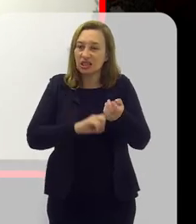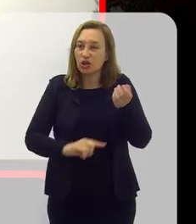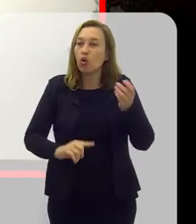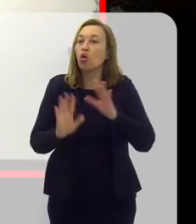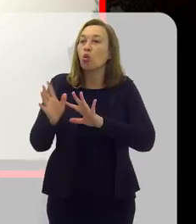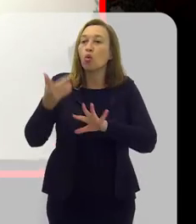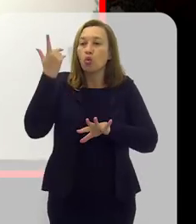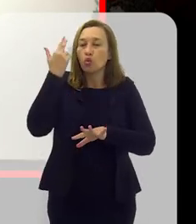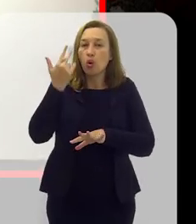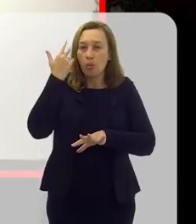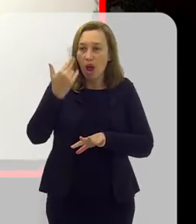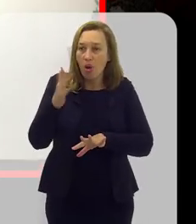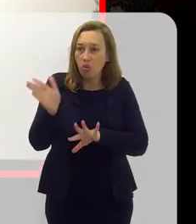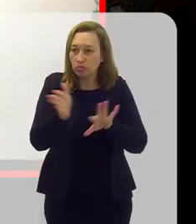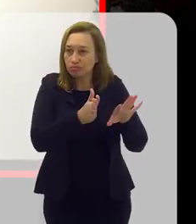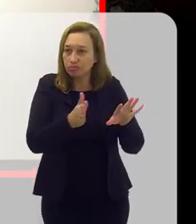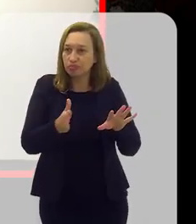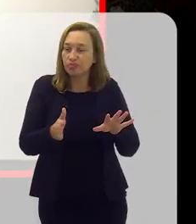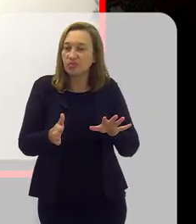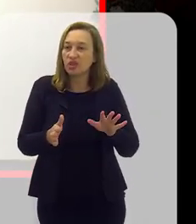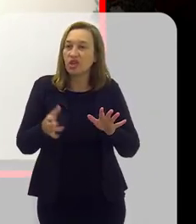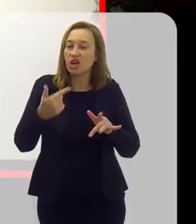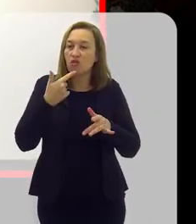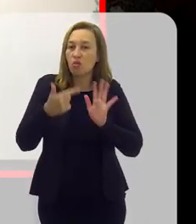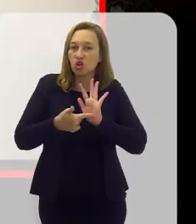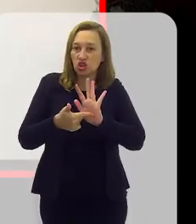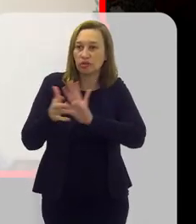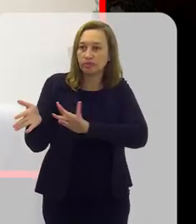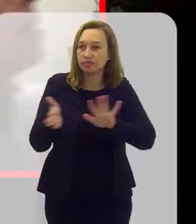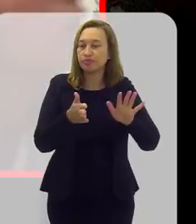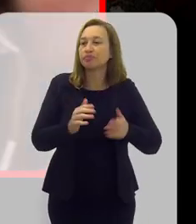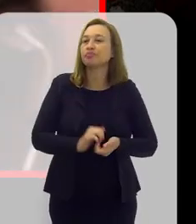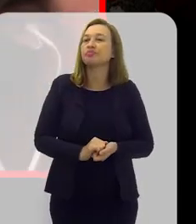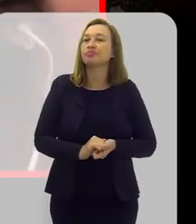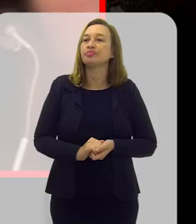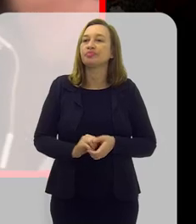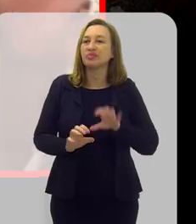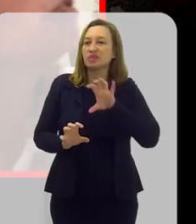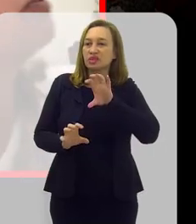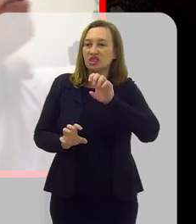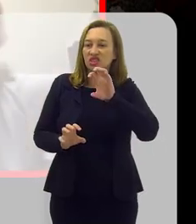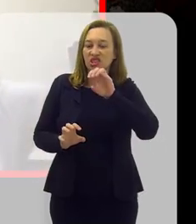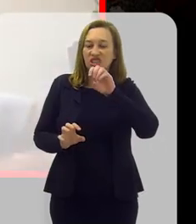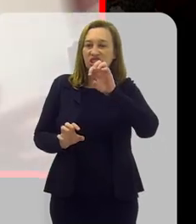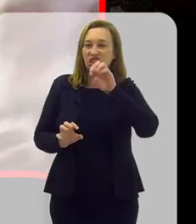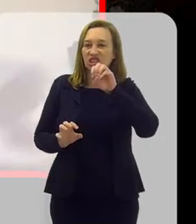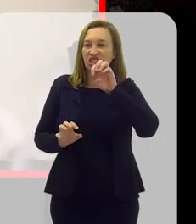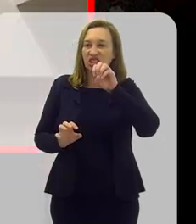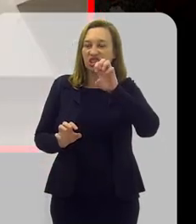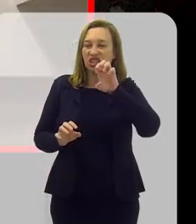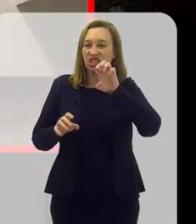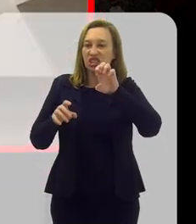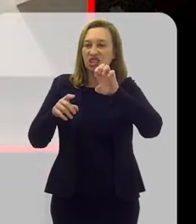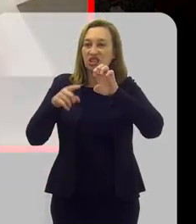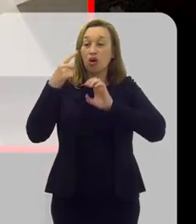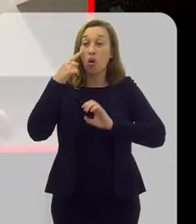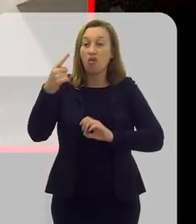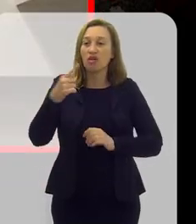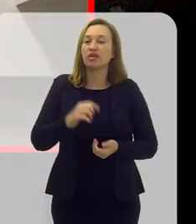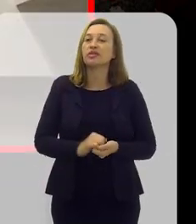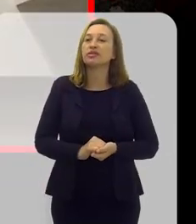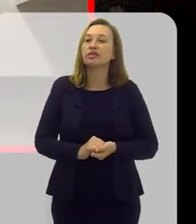é que a gente faça, siga ali o formato da gengiva. Vamos aproveitar, ó, por sorte eu tô aqui.